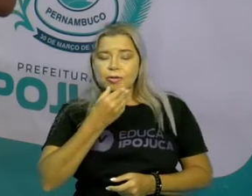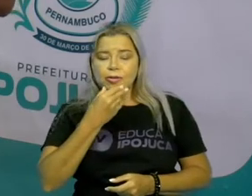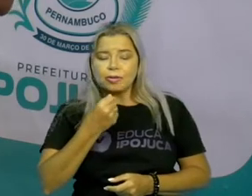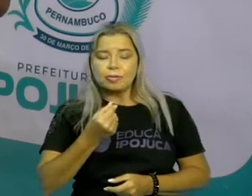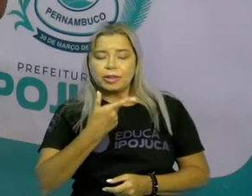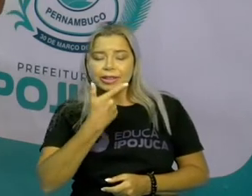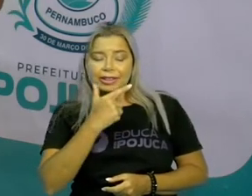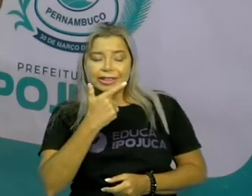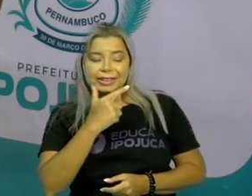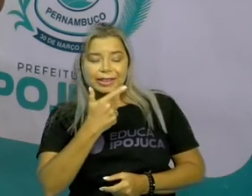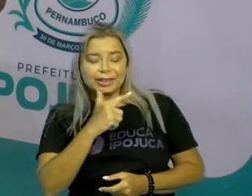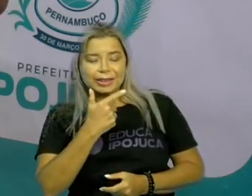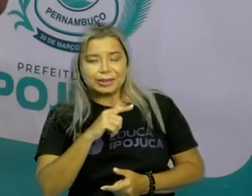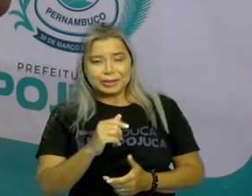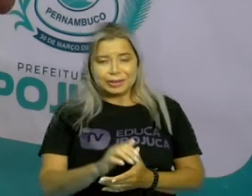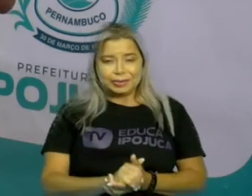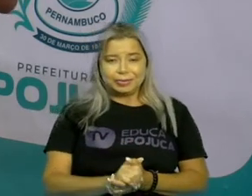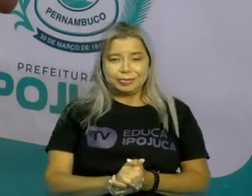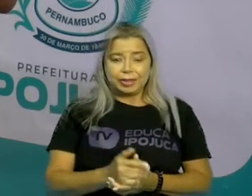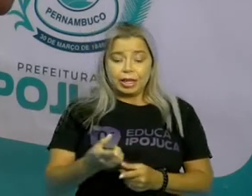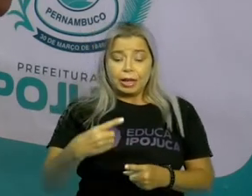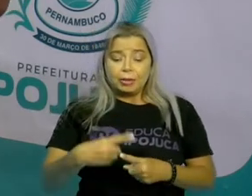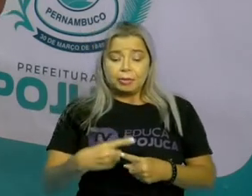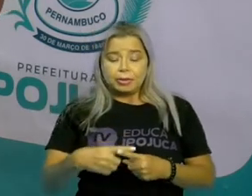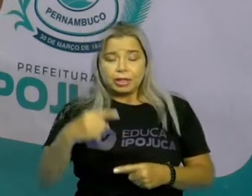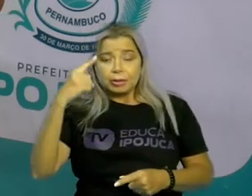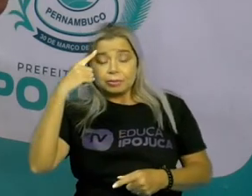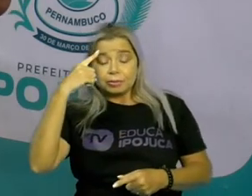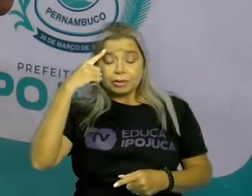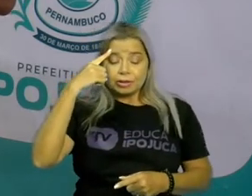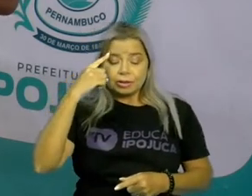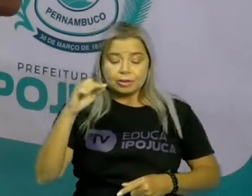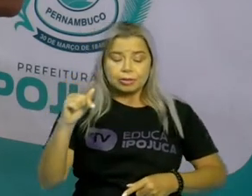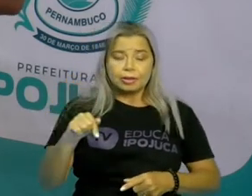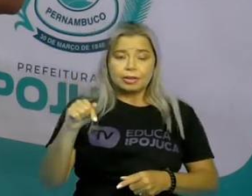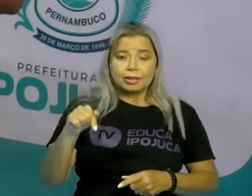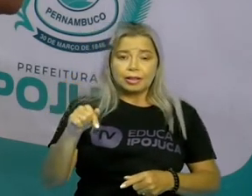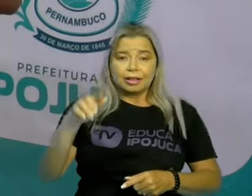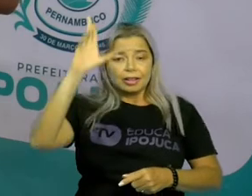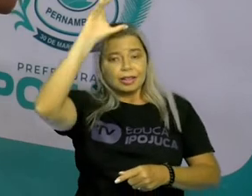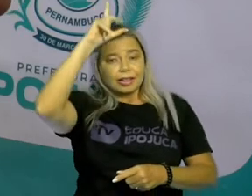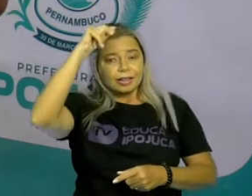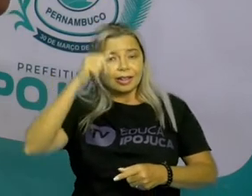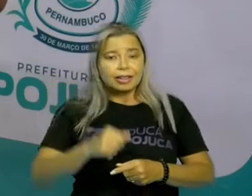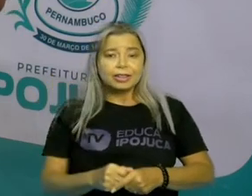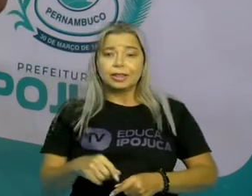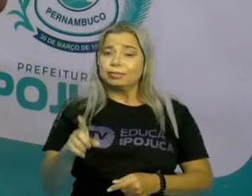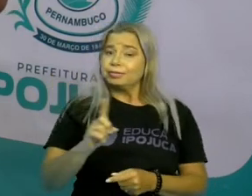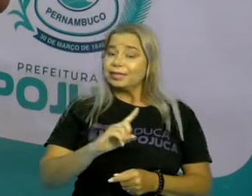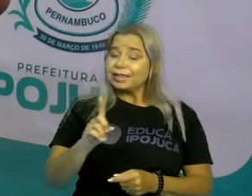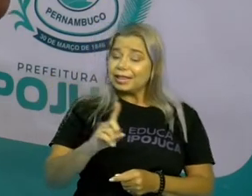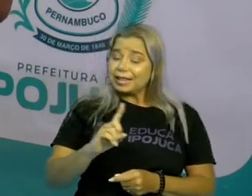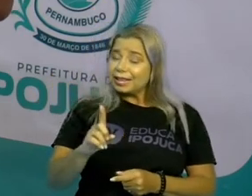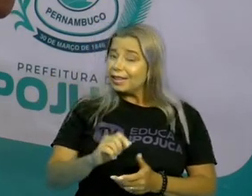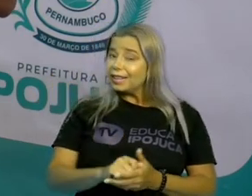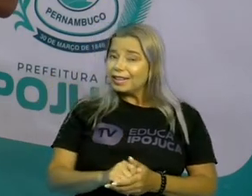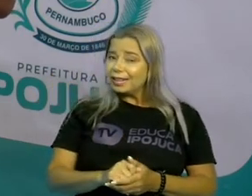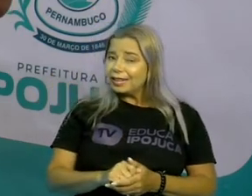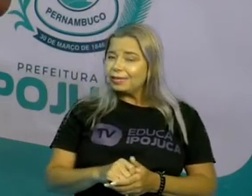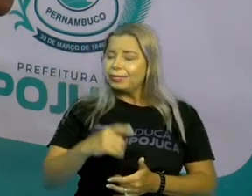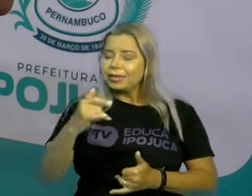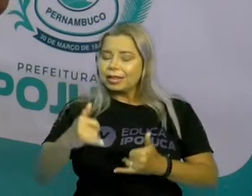sim, uma galinha, que não era uma galinha, era um galo, né? Lá dentro da bolsinha dela, né? E ela fez um trocadilho, uma